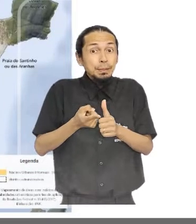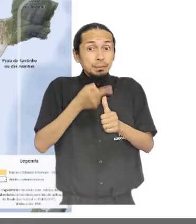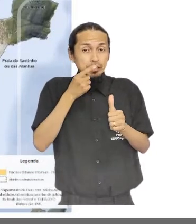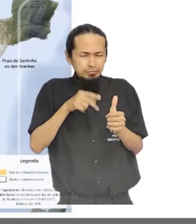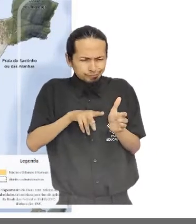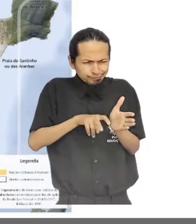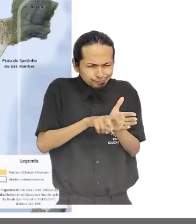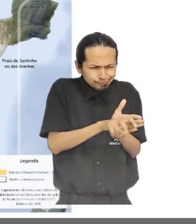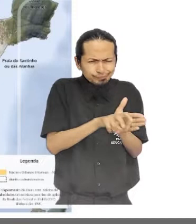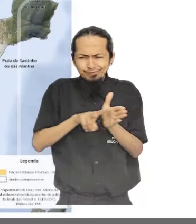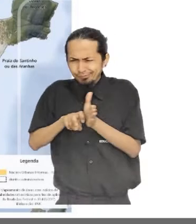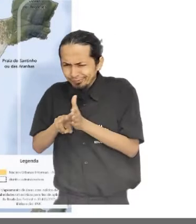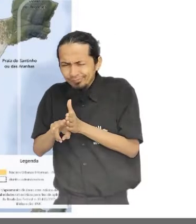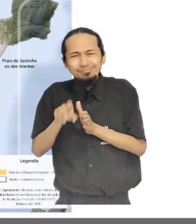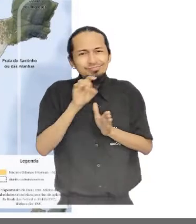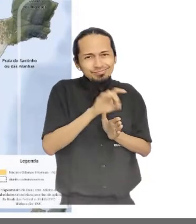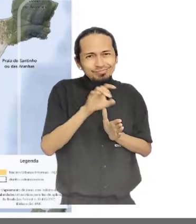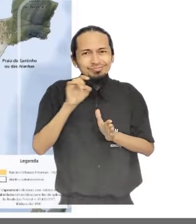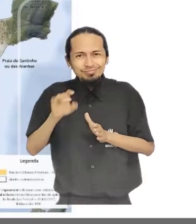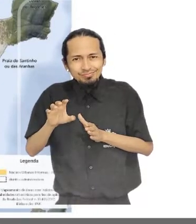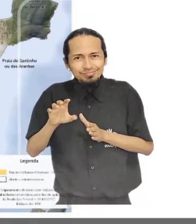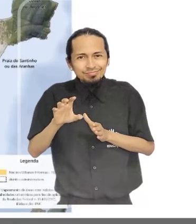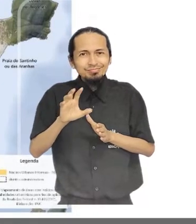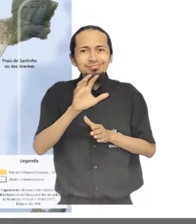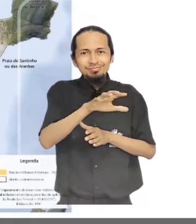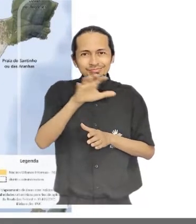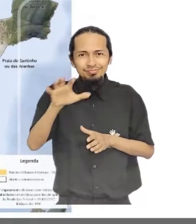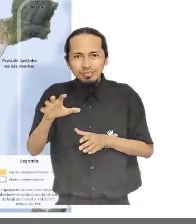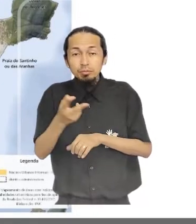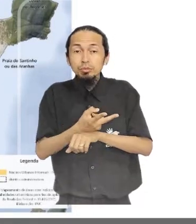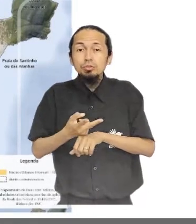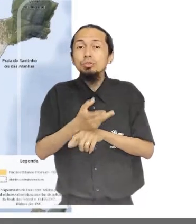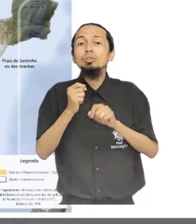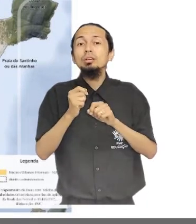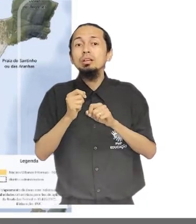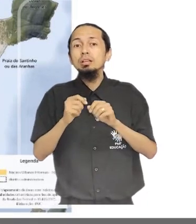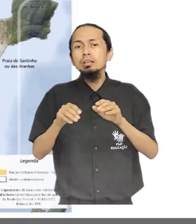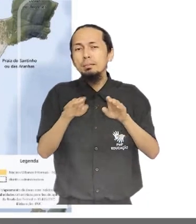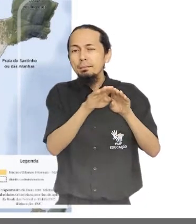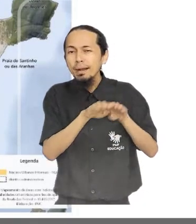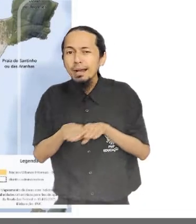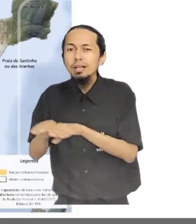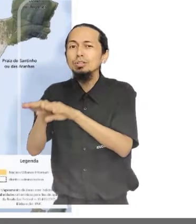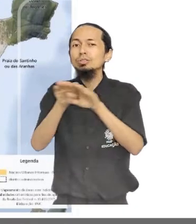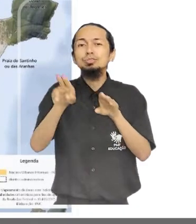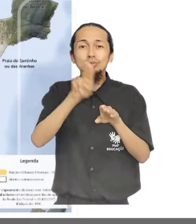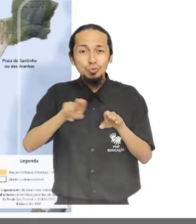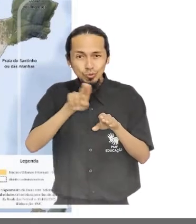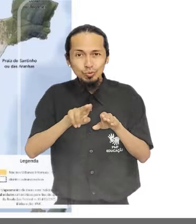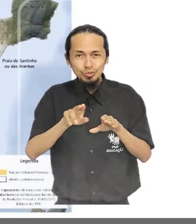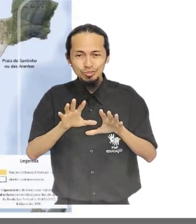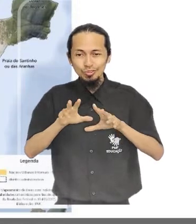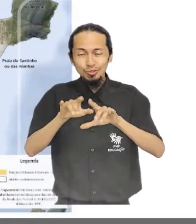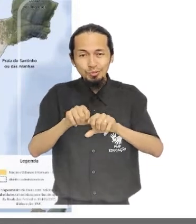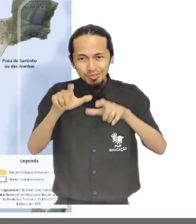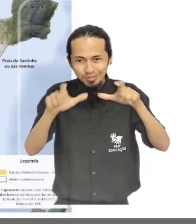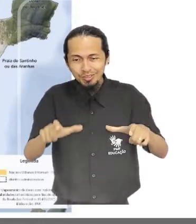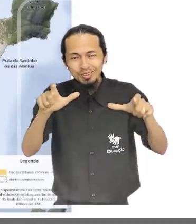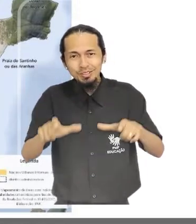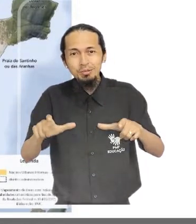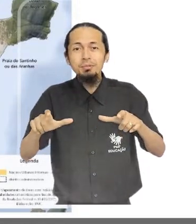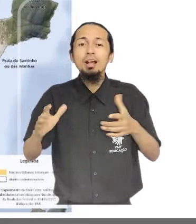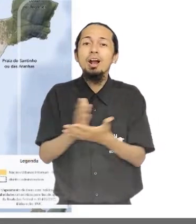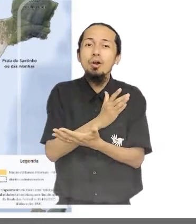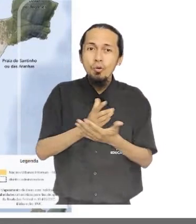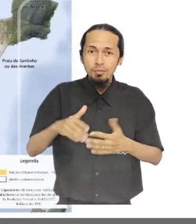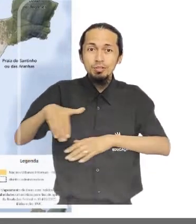diagnóstico preliminar de cada distrito, buscou-se identificar padrões de uso e ocupação do território para vias